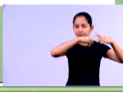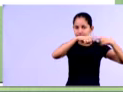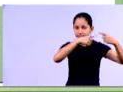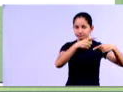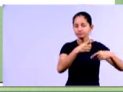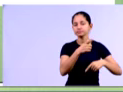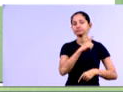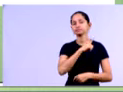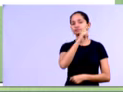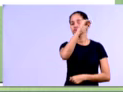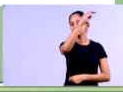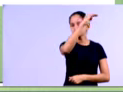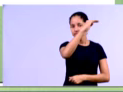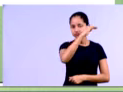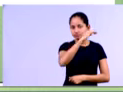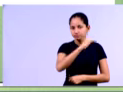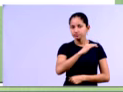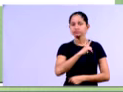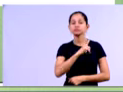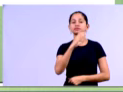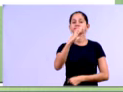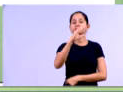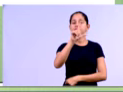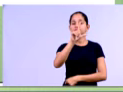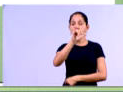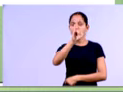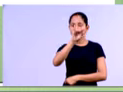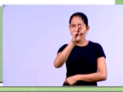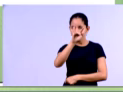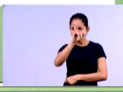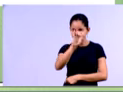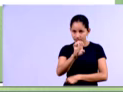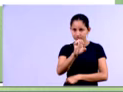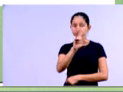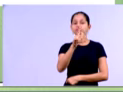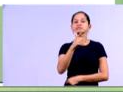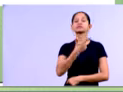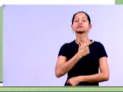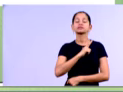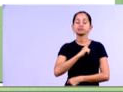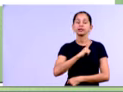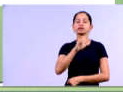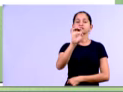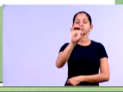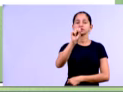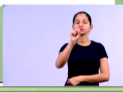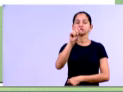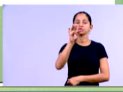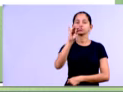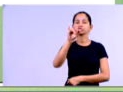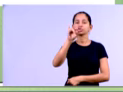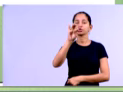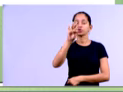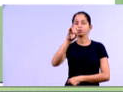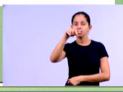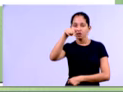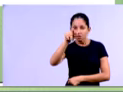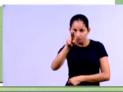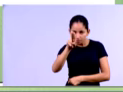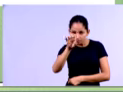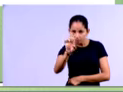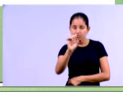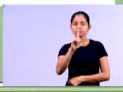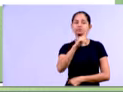disponibilidades, os clientes, né, que é o contos a receber e os estoques da empresa, né, no ativo não circulante, o